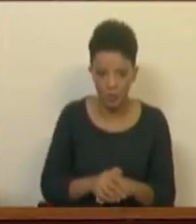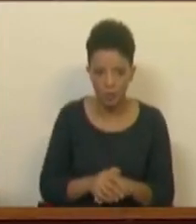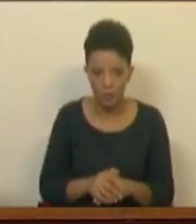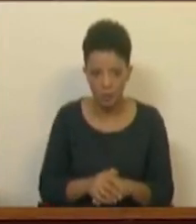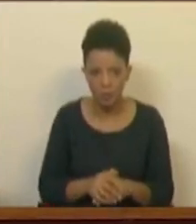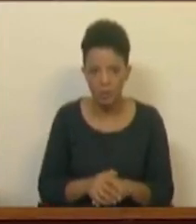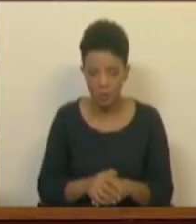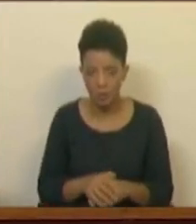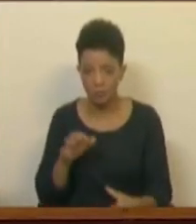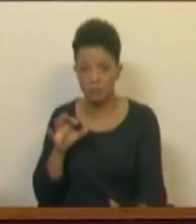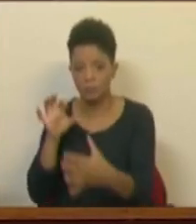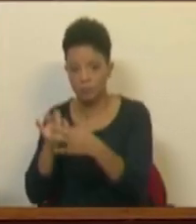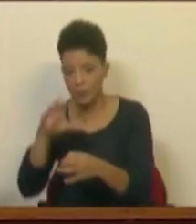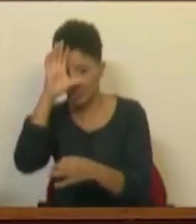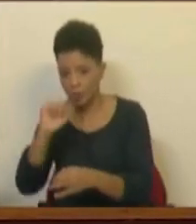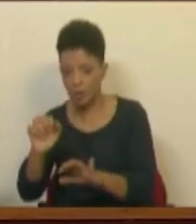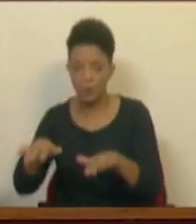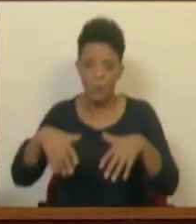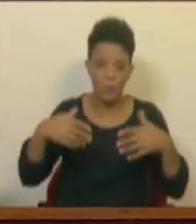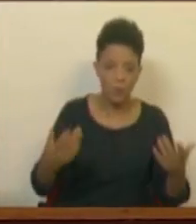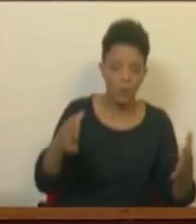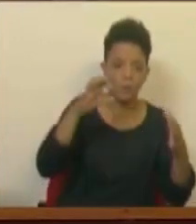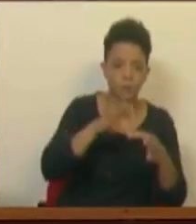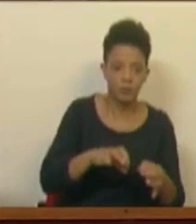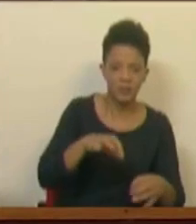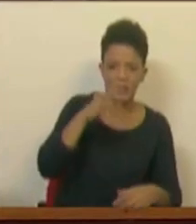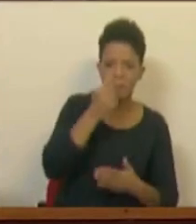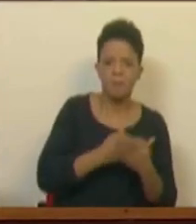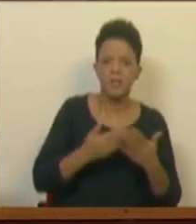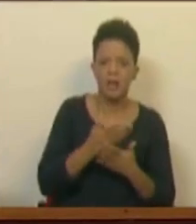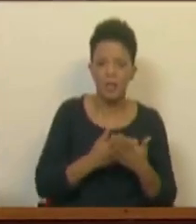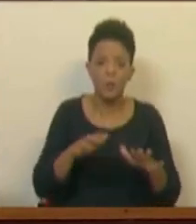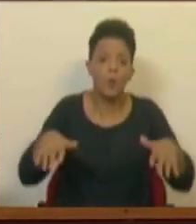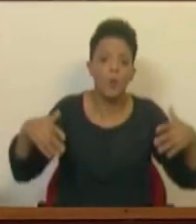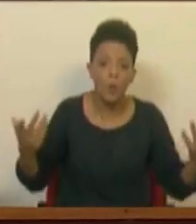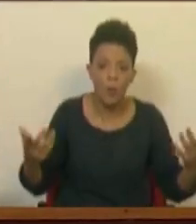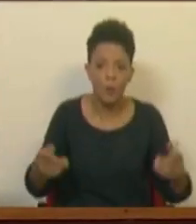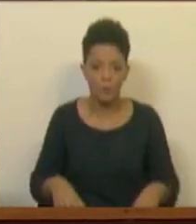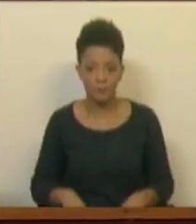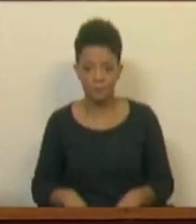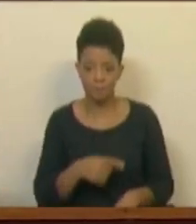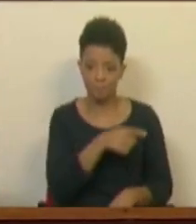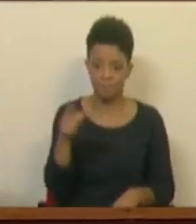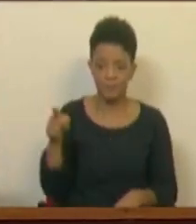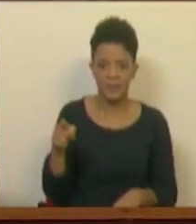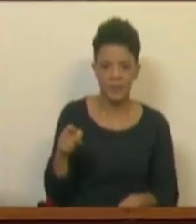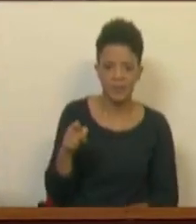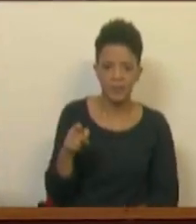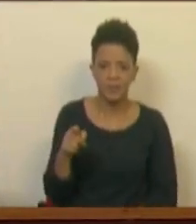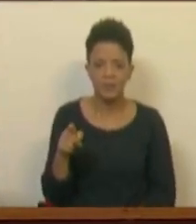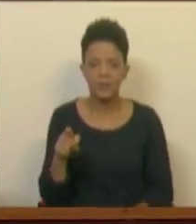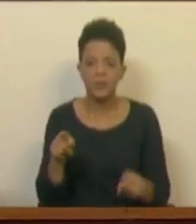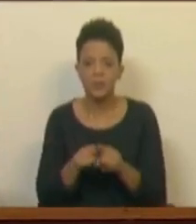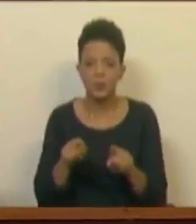seja em relação ao Estado, seja em relação ao mercado? Ou quem é que simplesmente apresenta uma